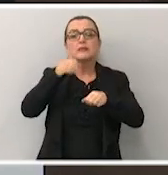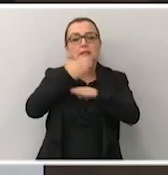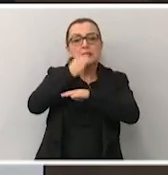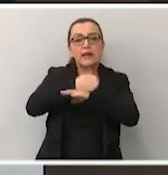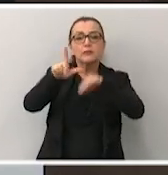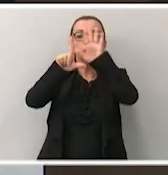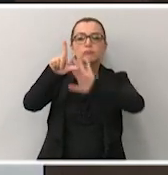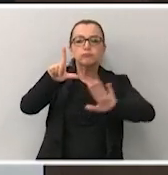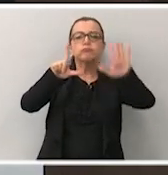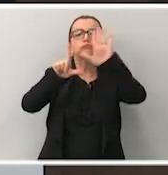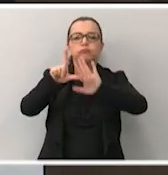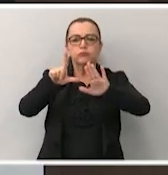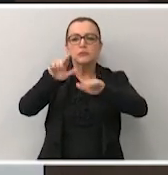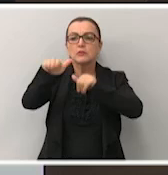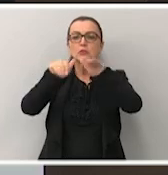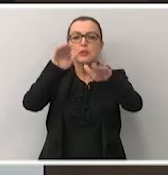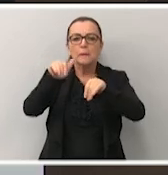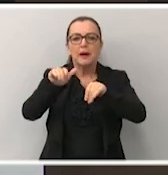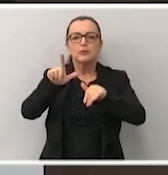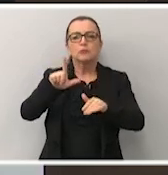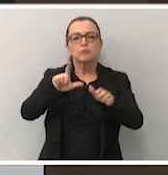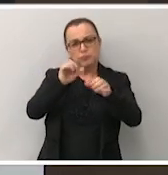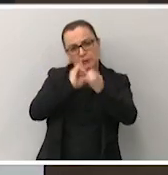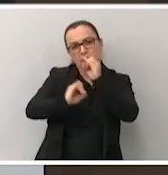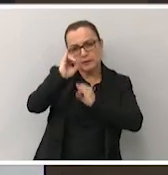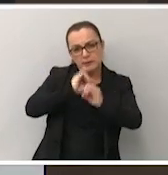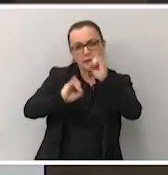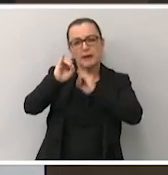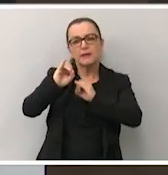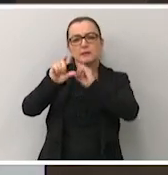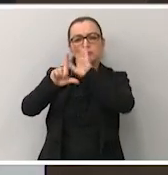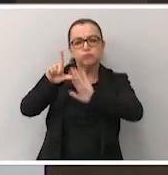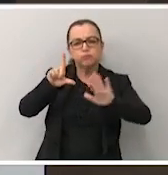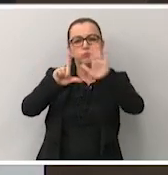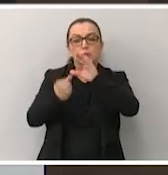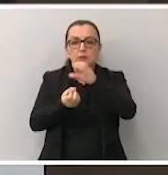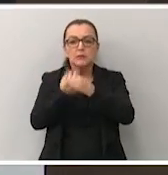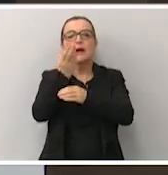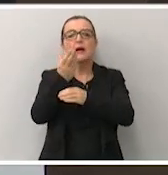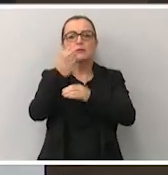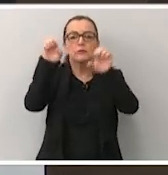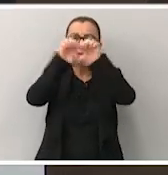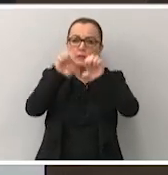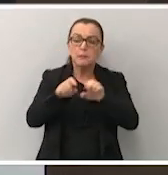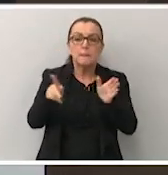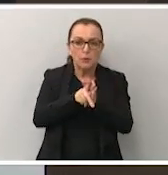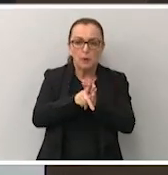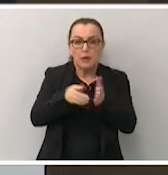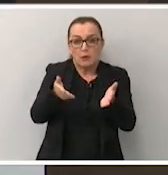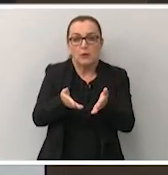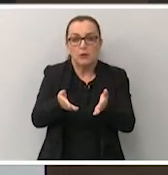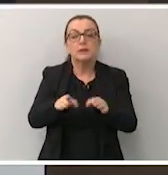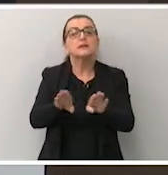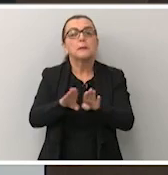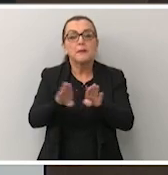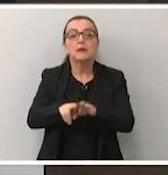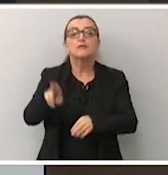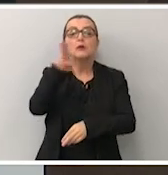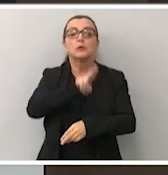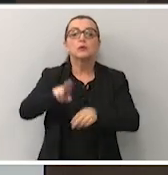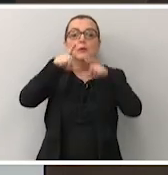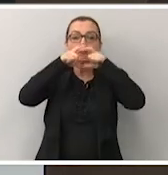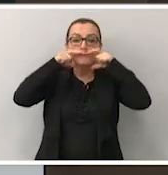maneira virtual, convocados de maneira virtual, um novo sistema criado para esse momento. E também usarão aquela